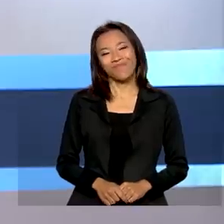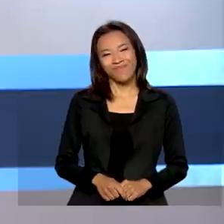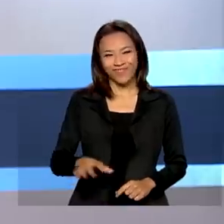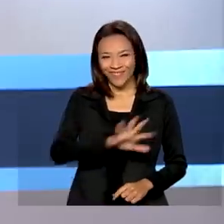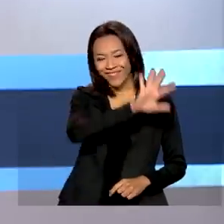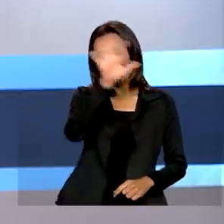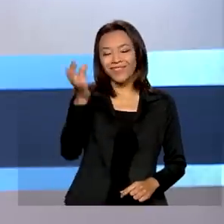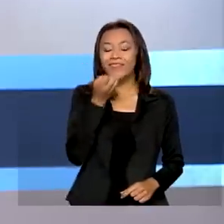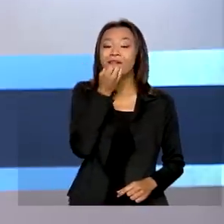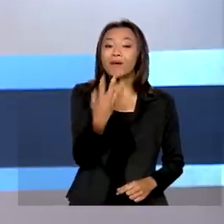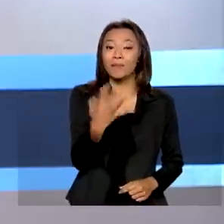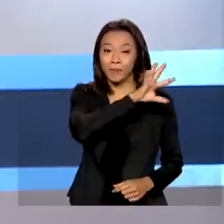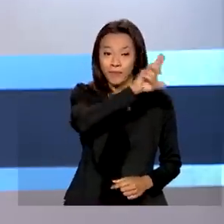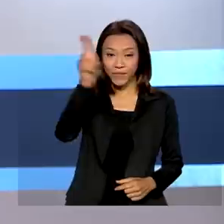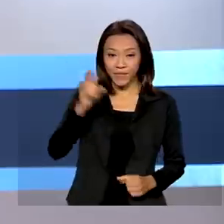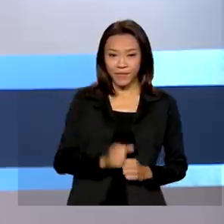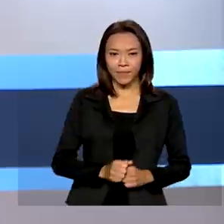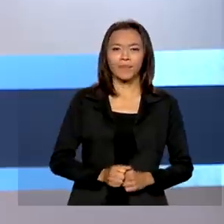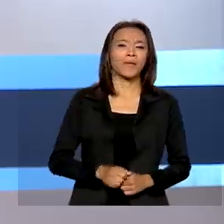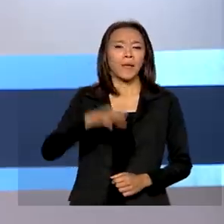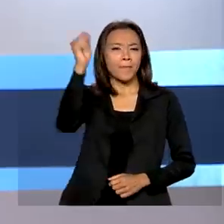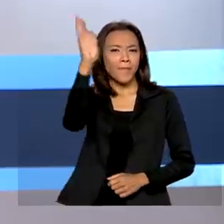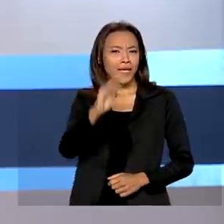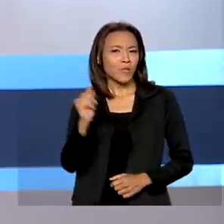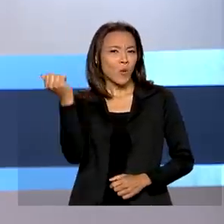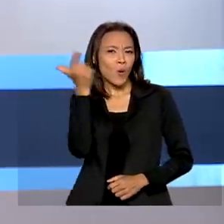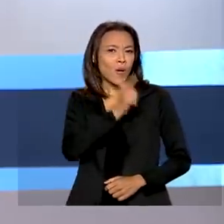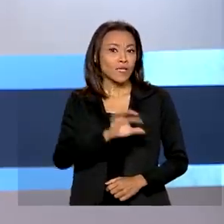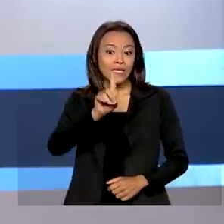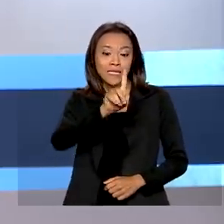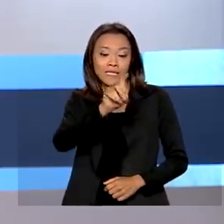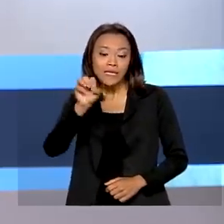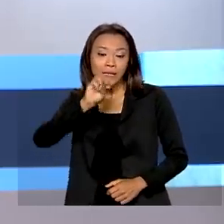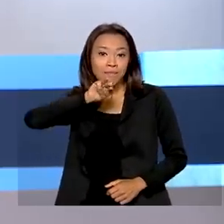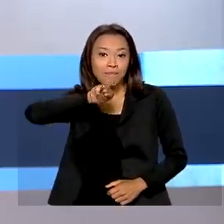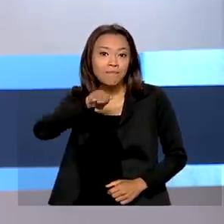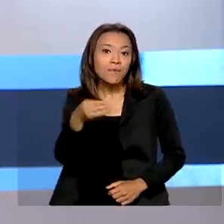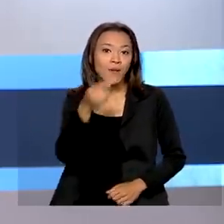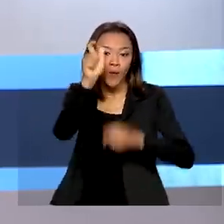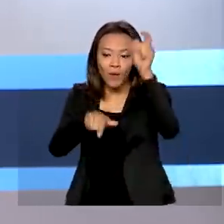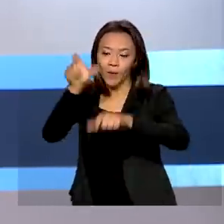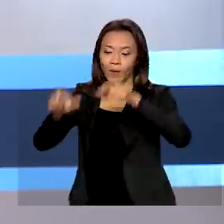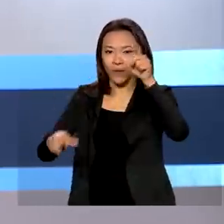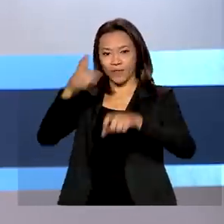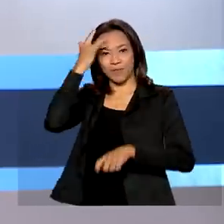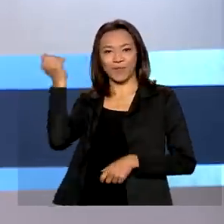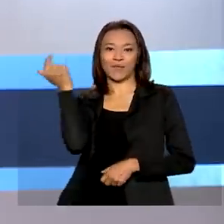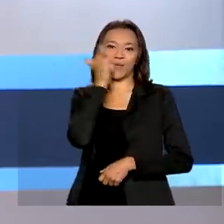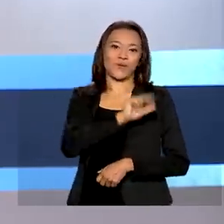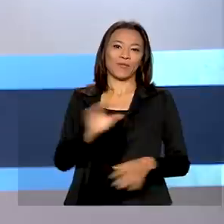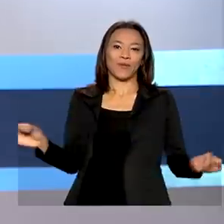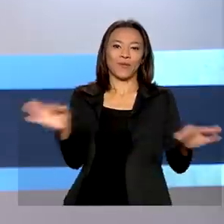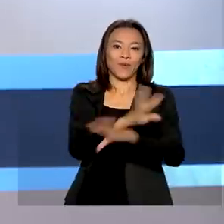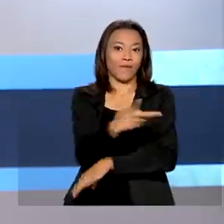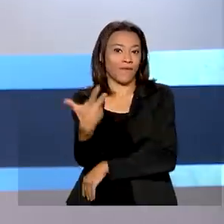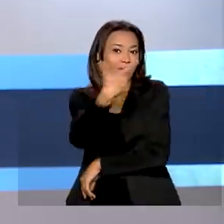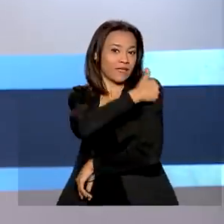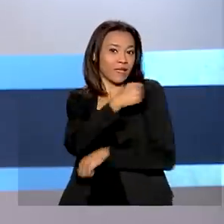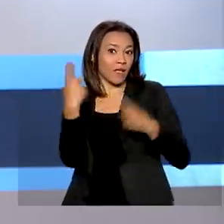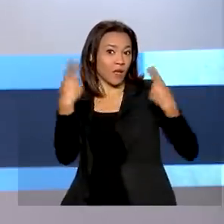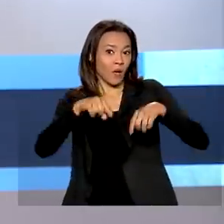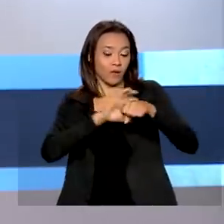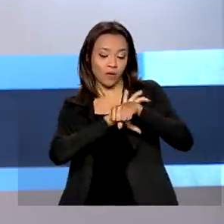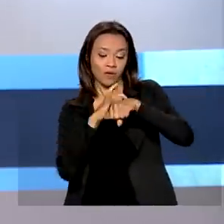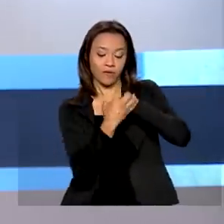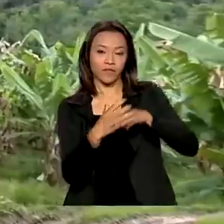Olá, bom dia! Brasil chega à marca de 100 milhões de pessoas completamente vacinadas contra a Covid-19.